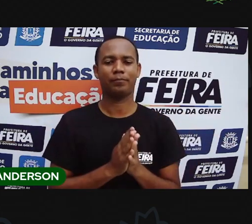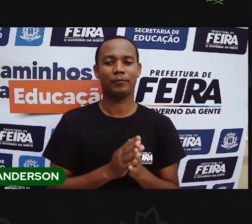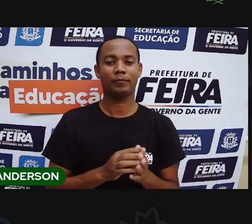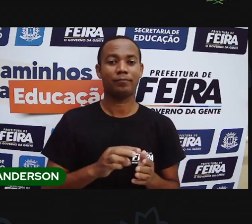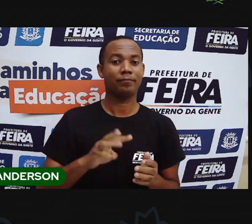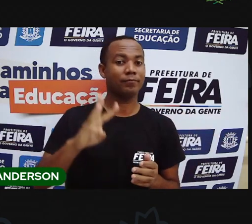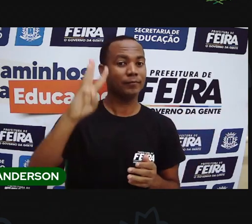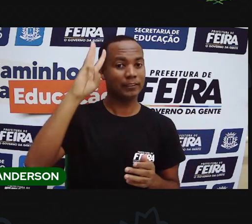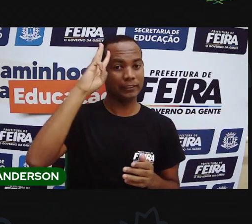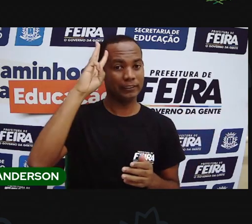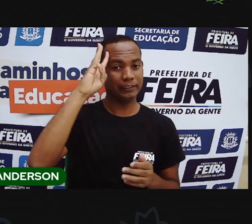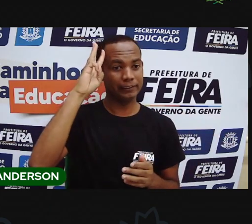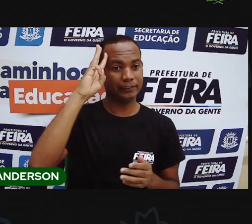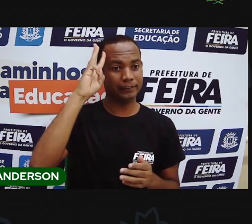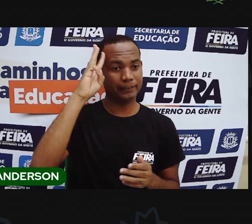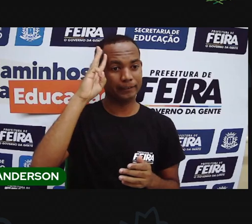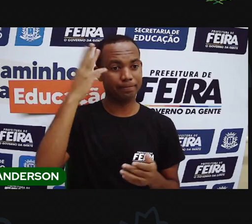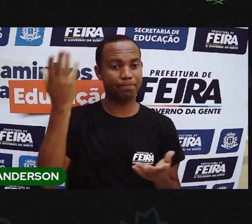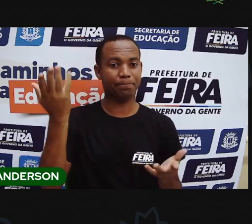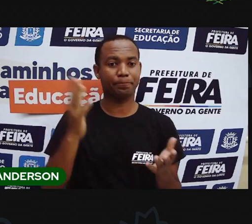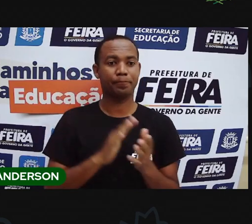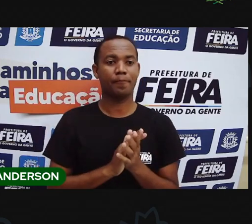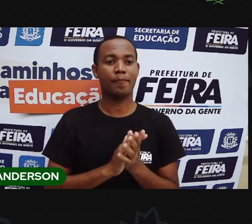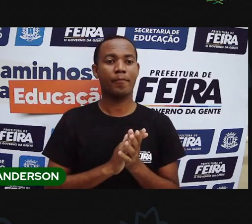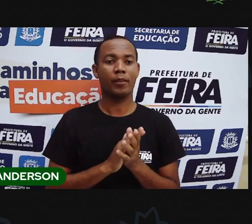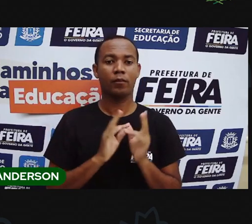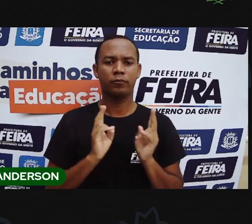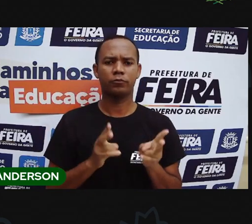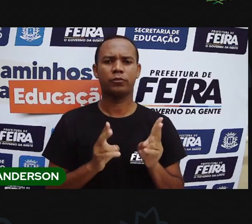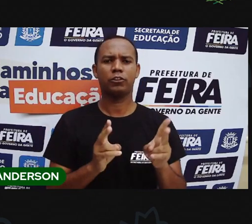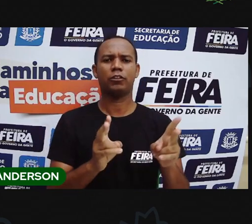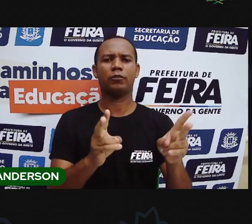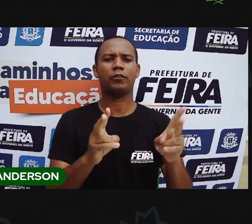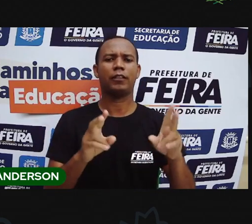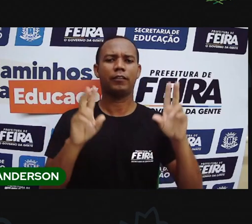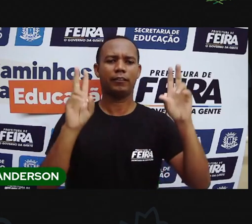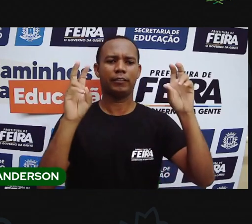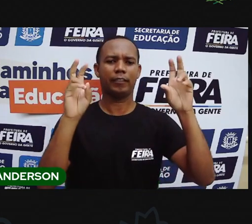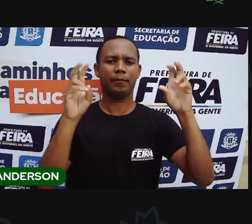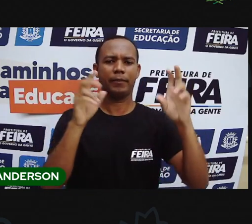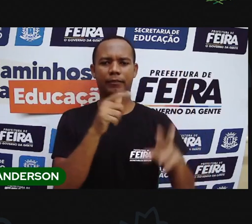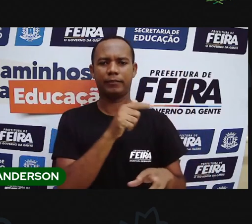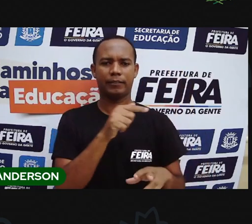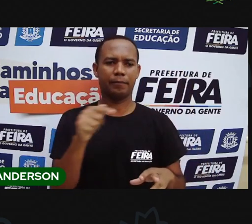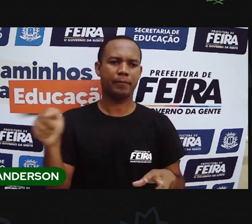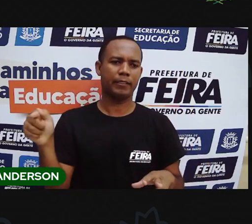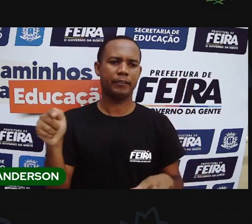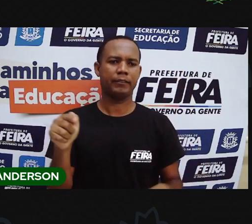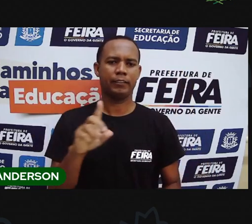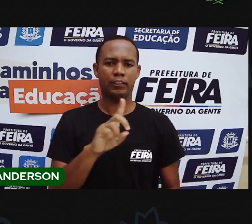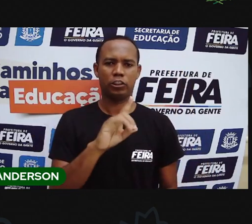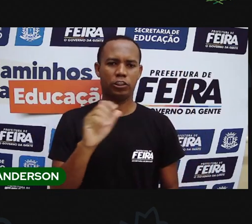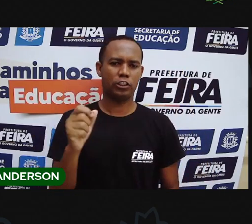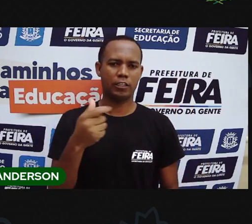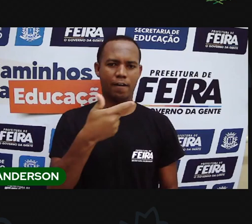-feira, não é isso? E vamos continuar com o nosso tema na semana. Dia 27,